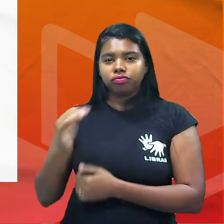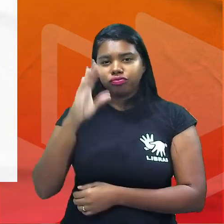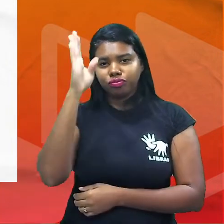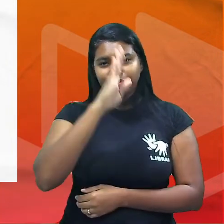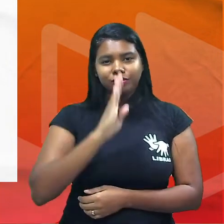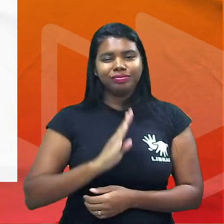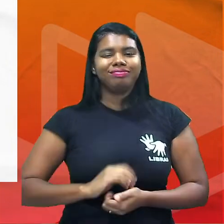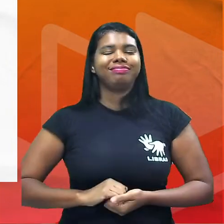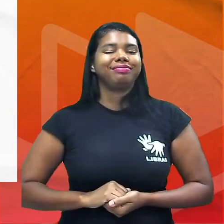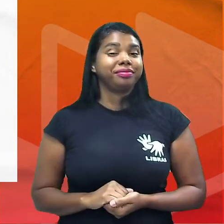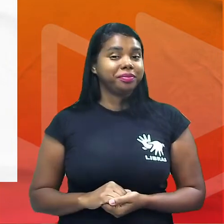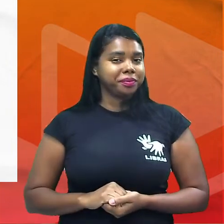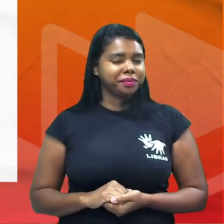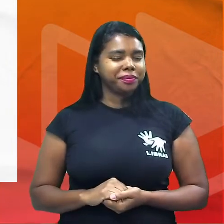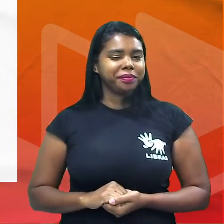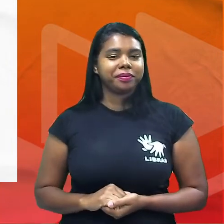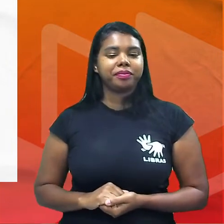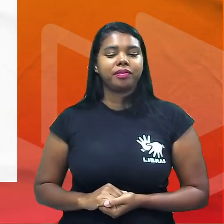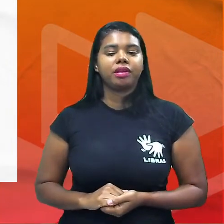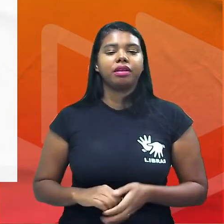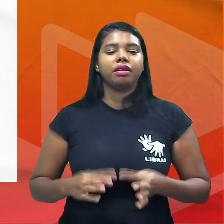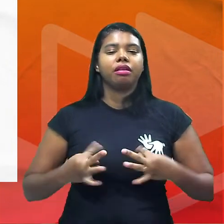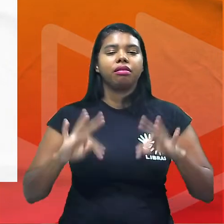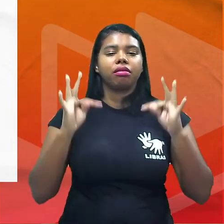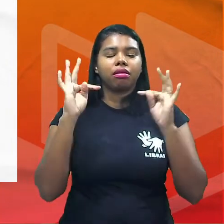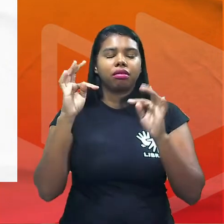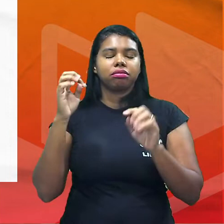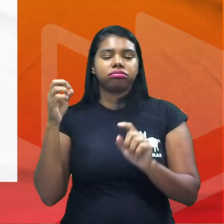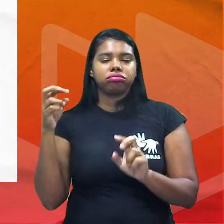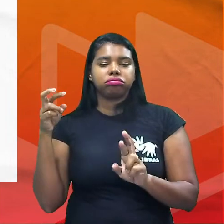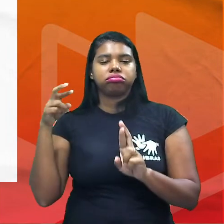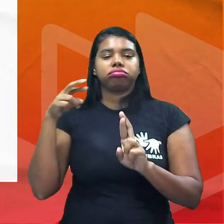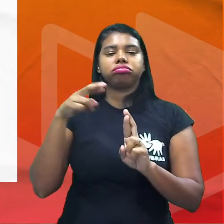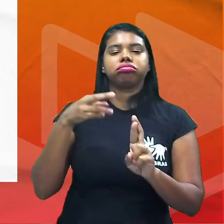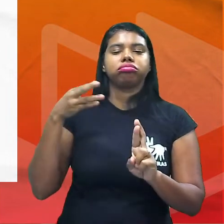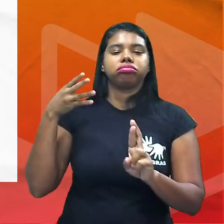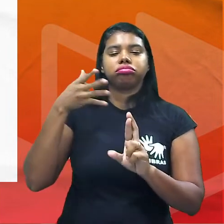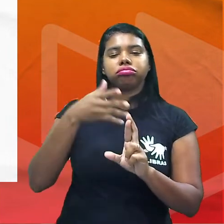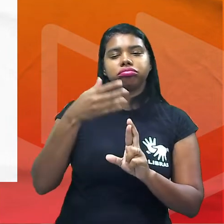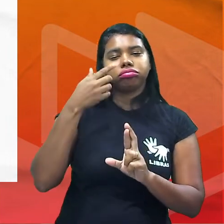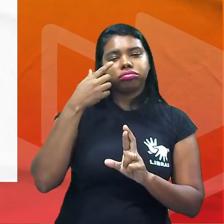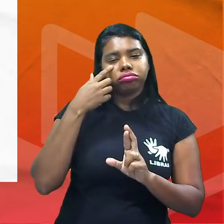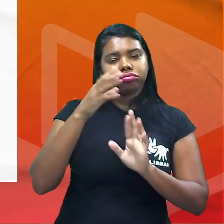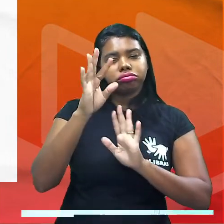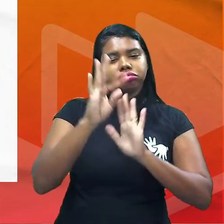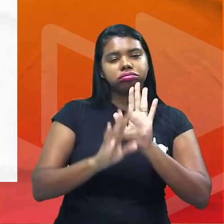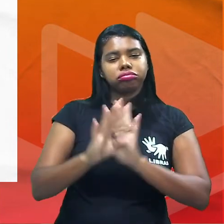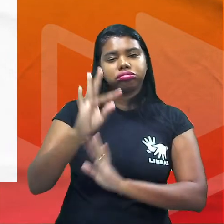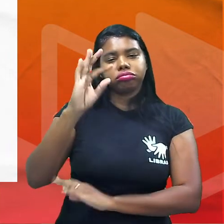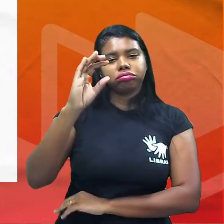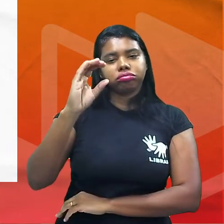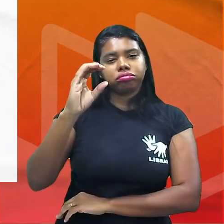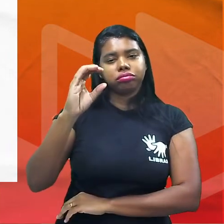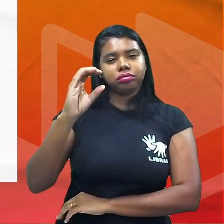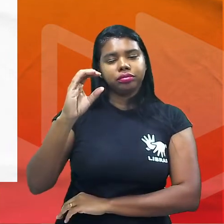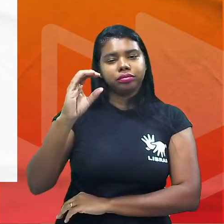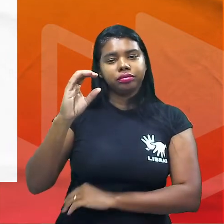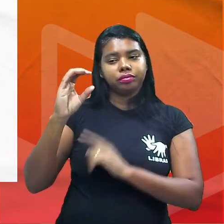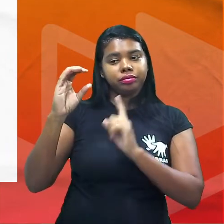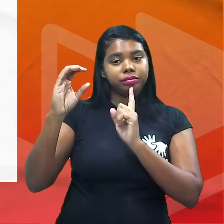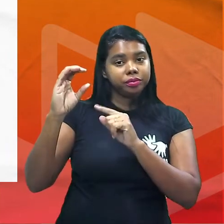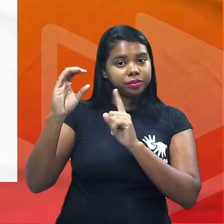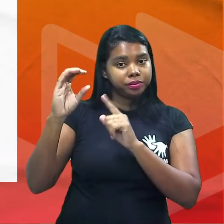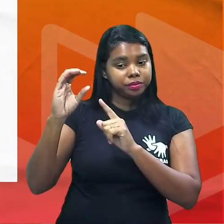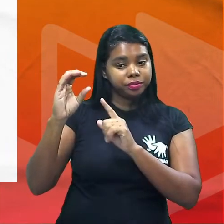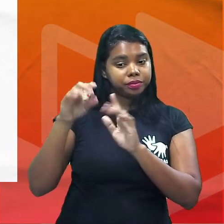brasileiros tecnologia ele coloca como referência dá uma olhada lá na letra C na letra C